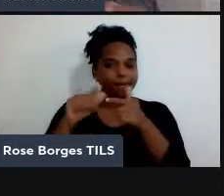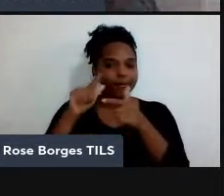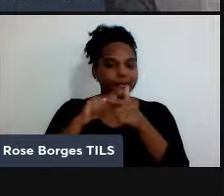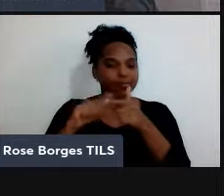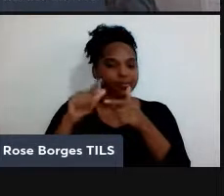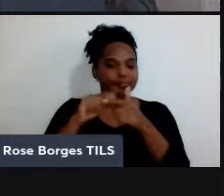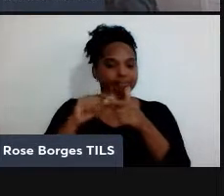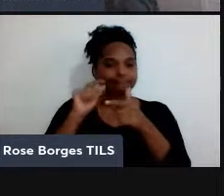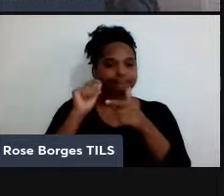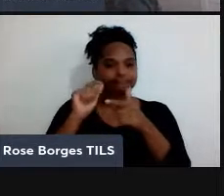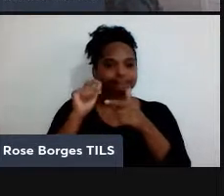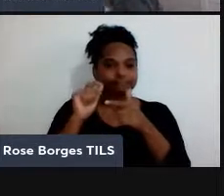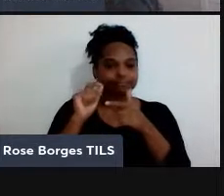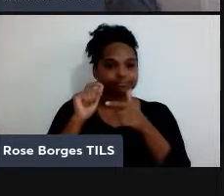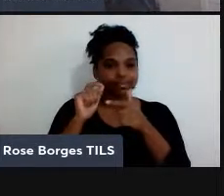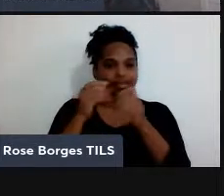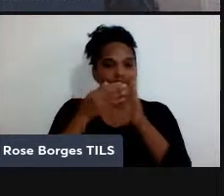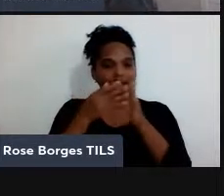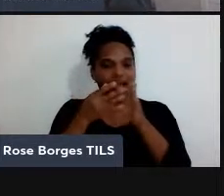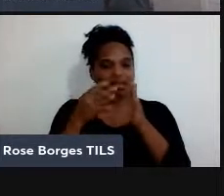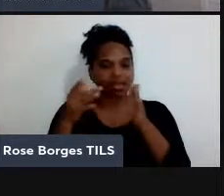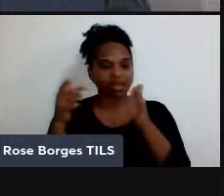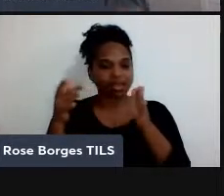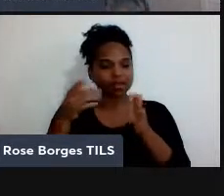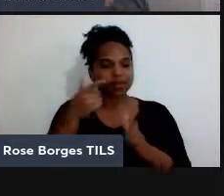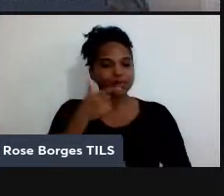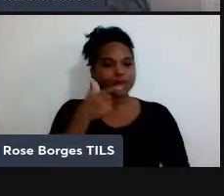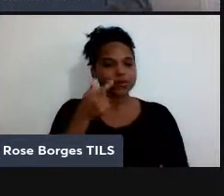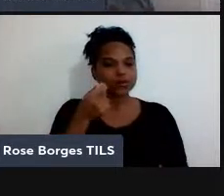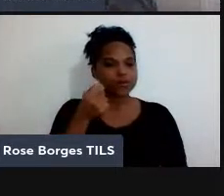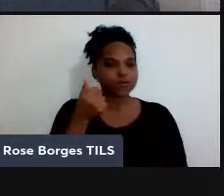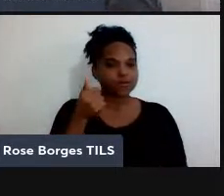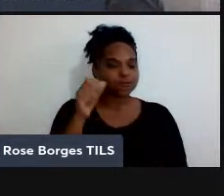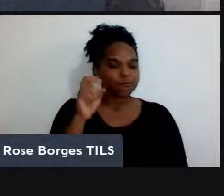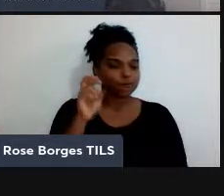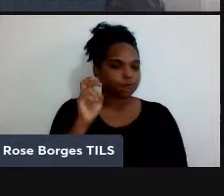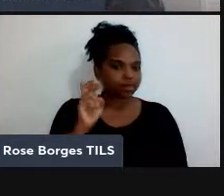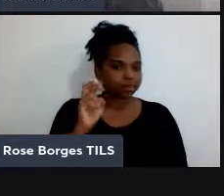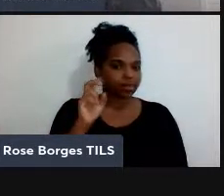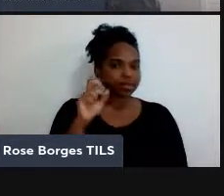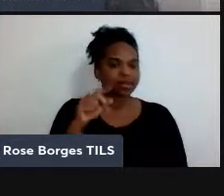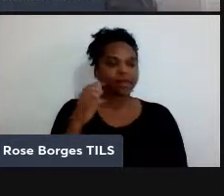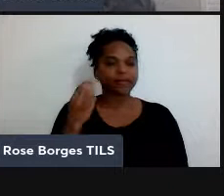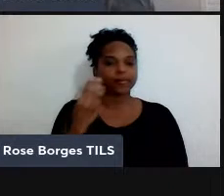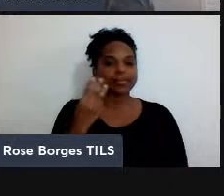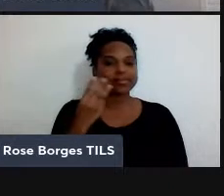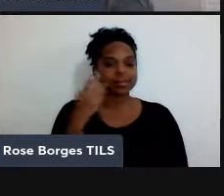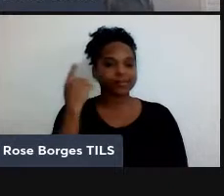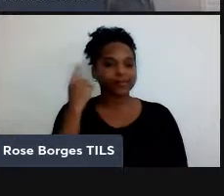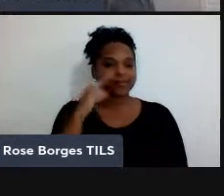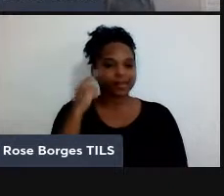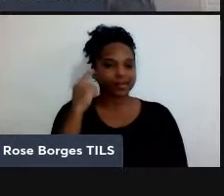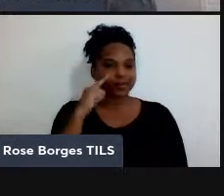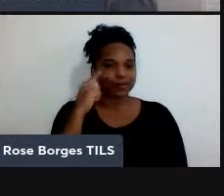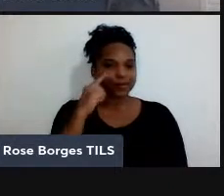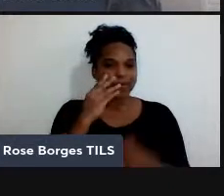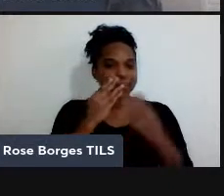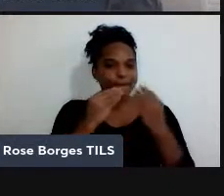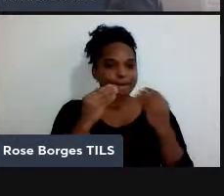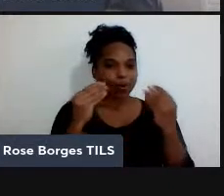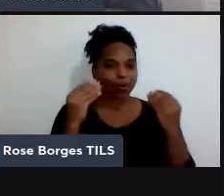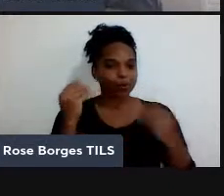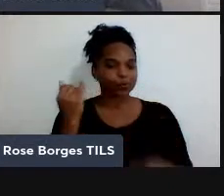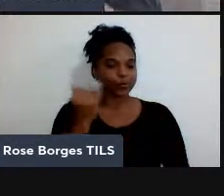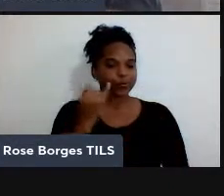2000 até 2015, o Zeinger, que é o terceiro ganhador, ele foi muito importante em levar esses